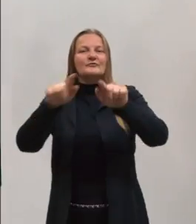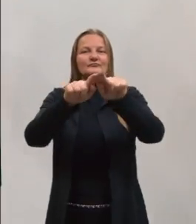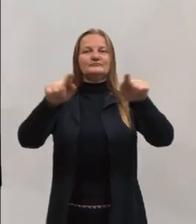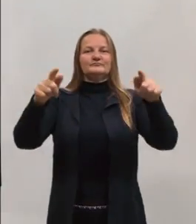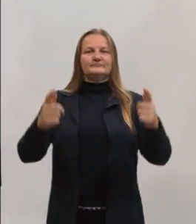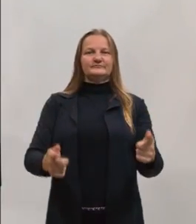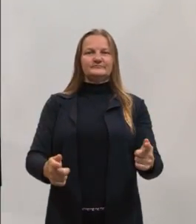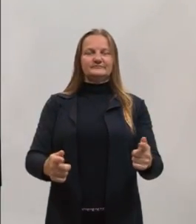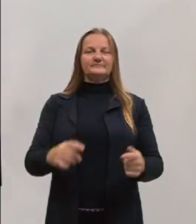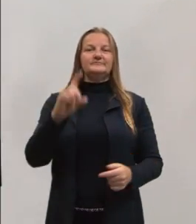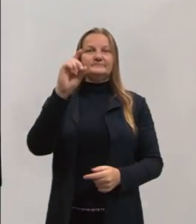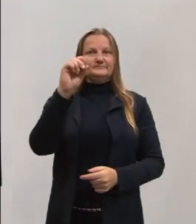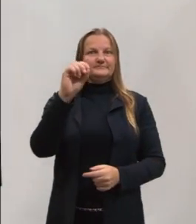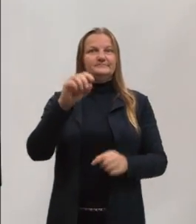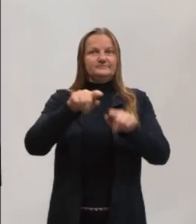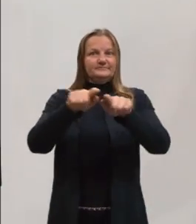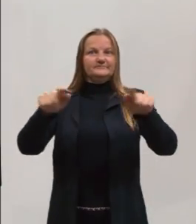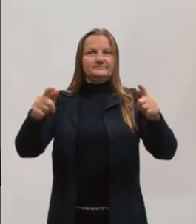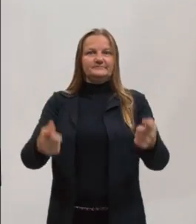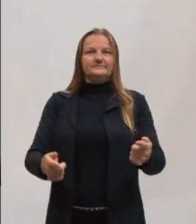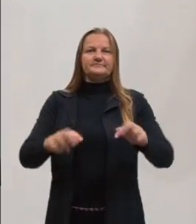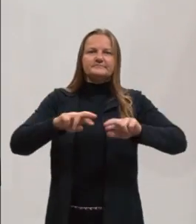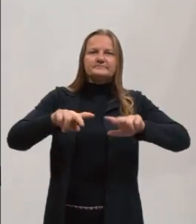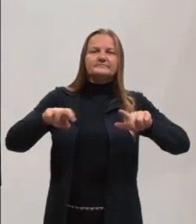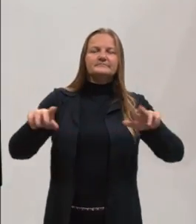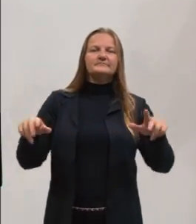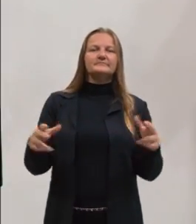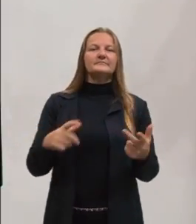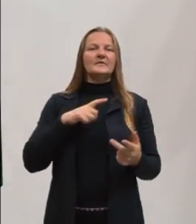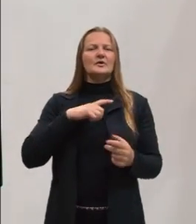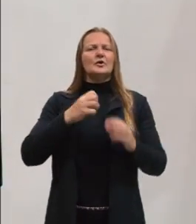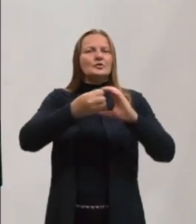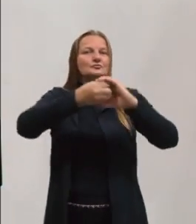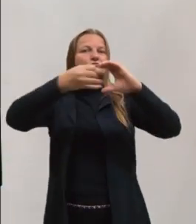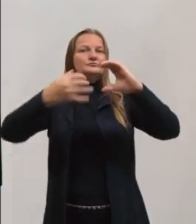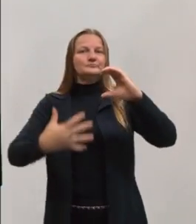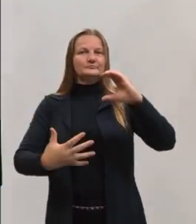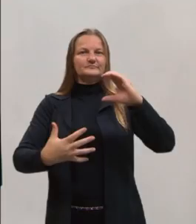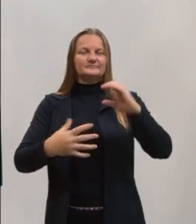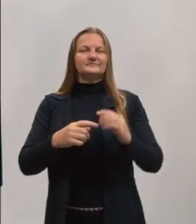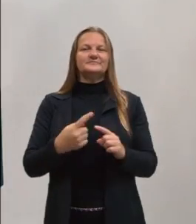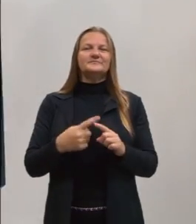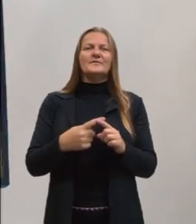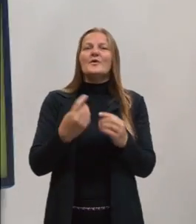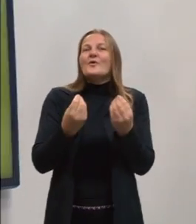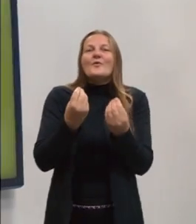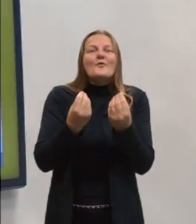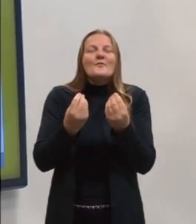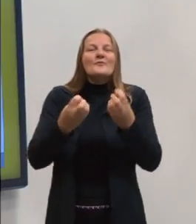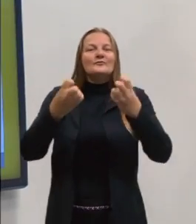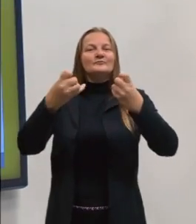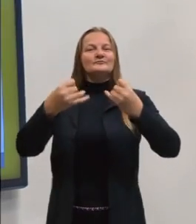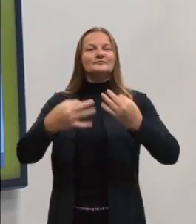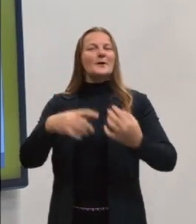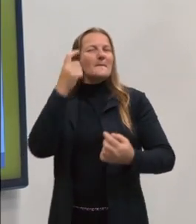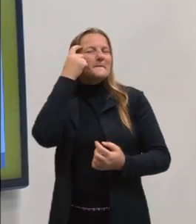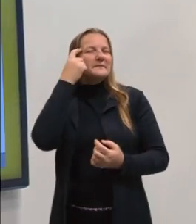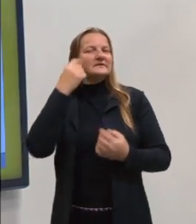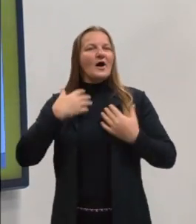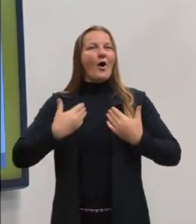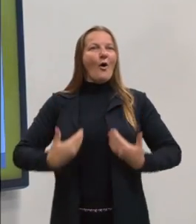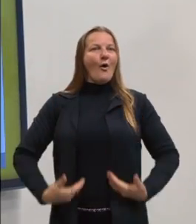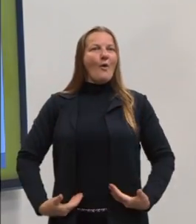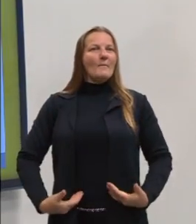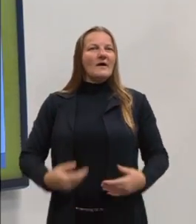gramaticais de acordo com as suas características. Era como se a gente fosse pensar em roupa. Eu